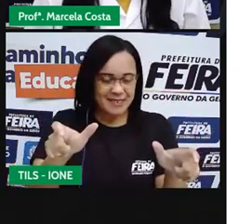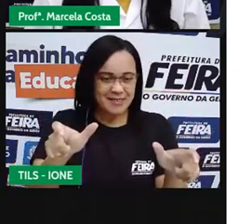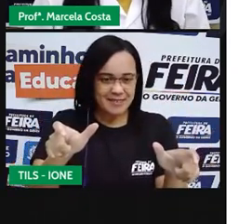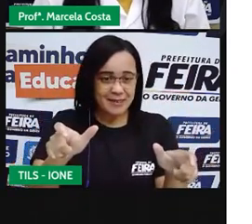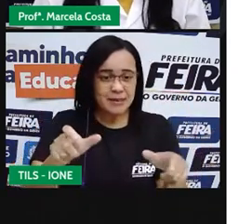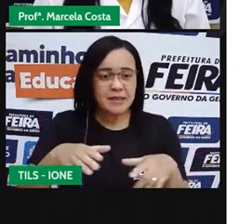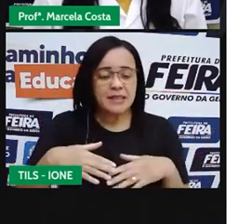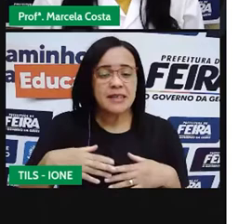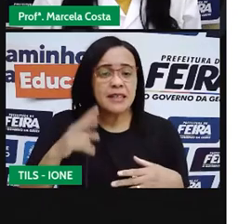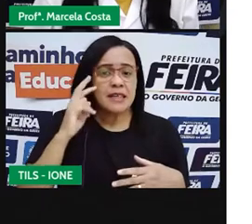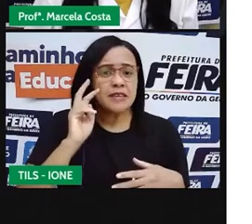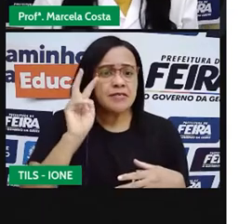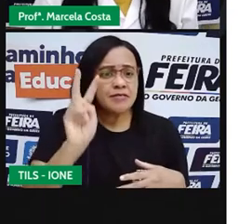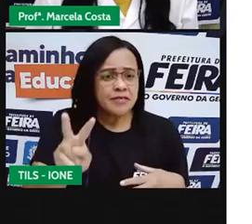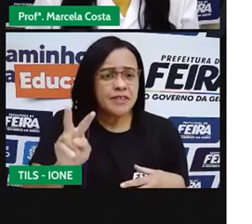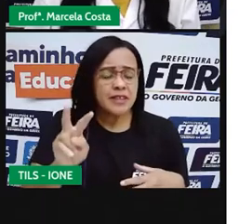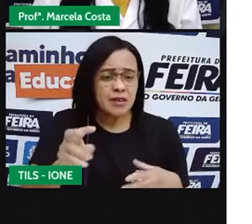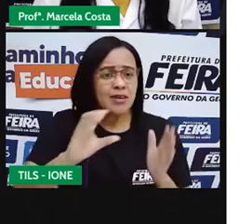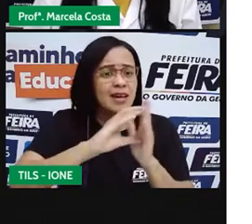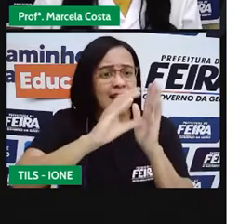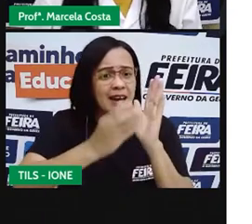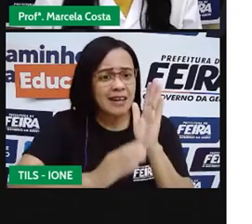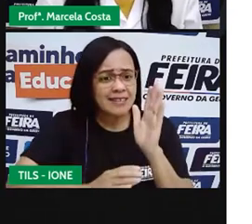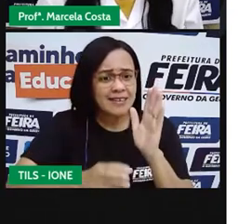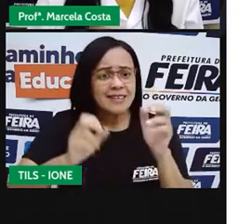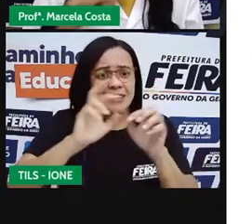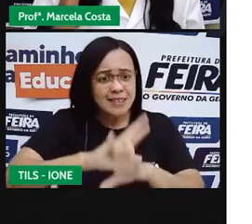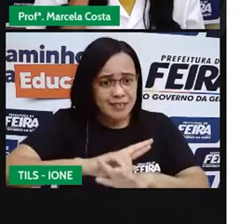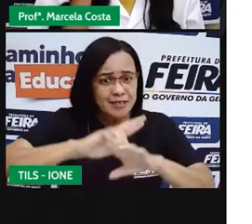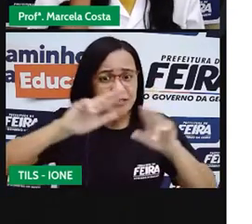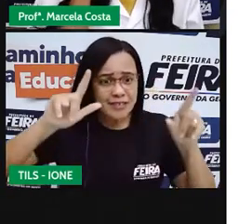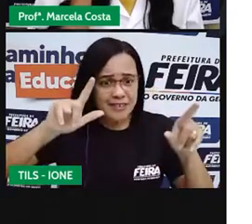Vemos aí que elas têm diferenças, não isso?